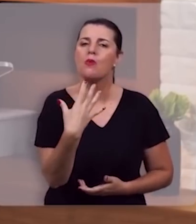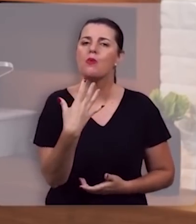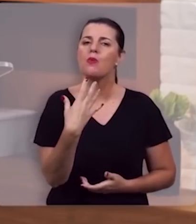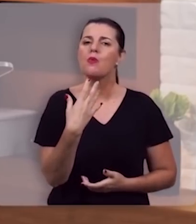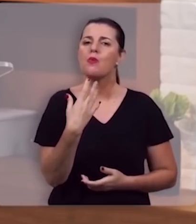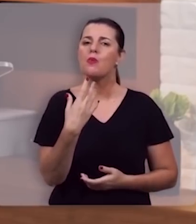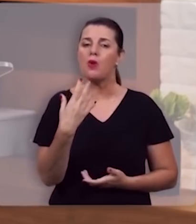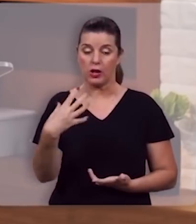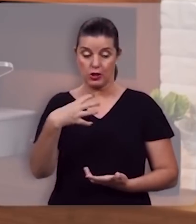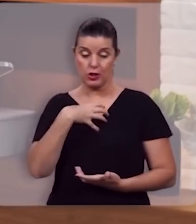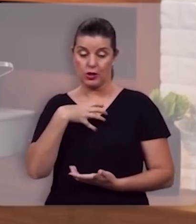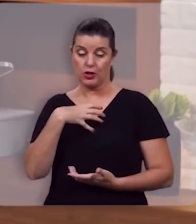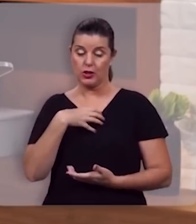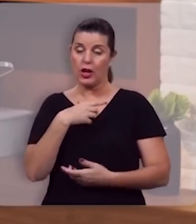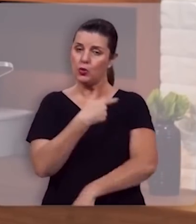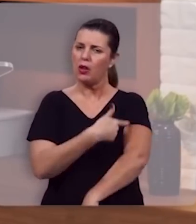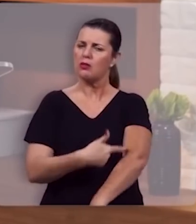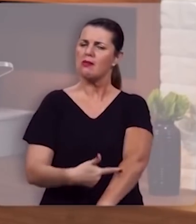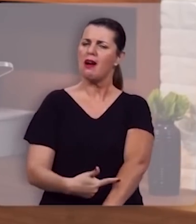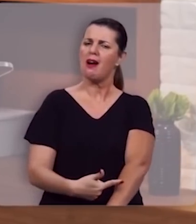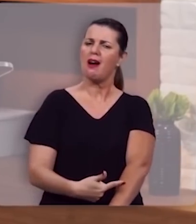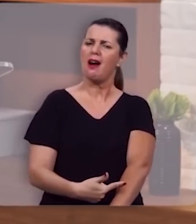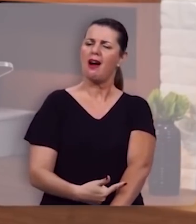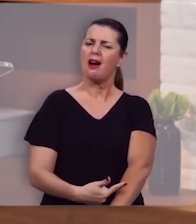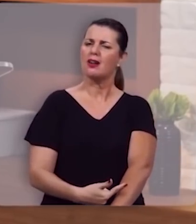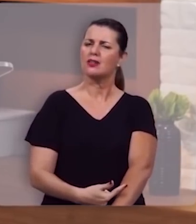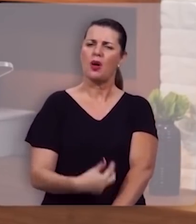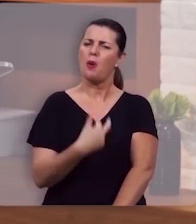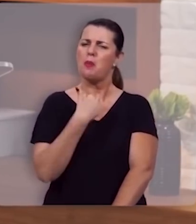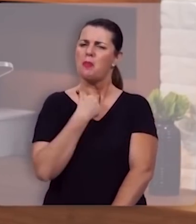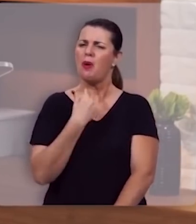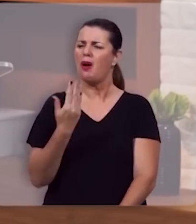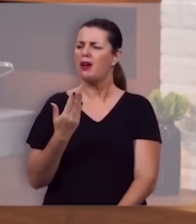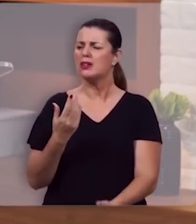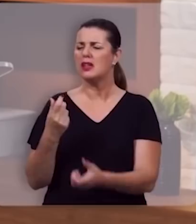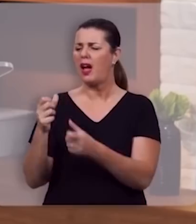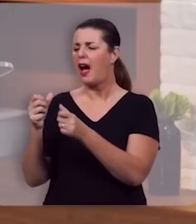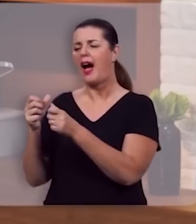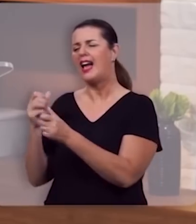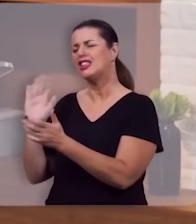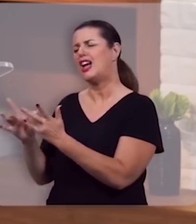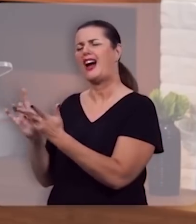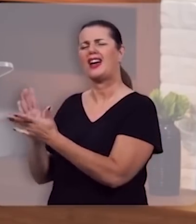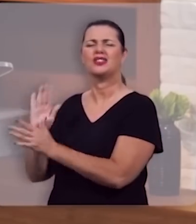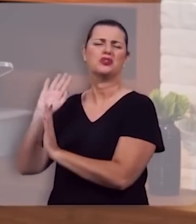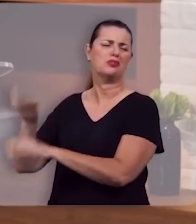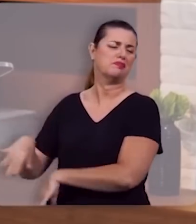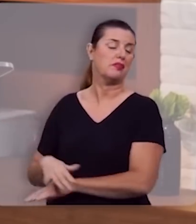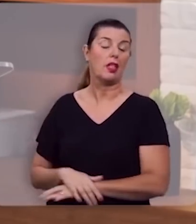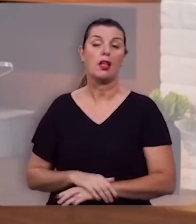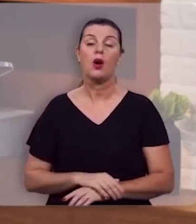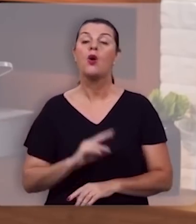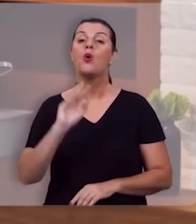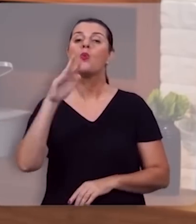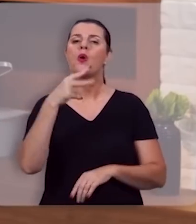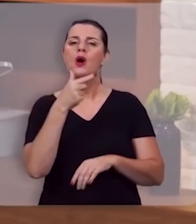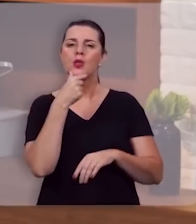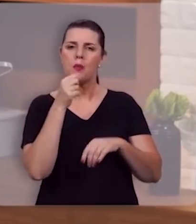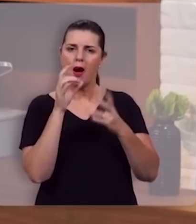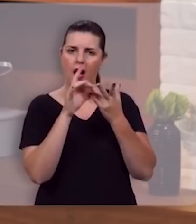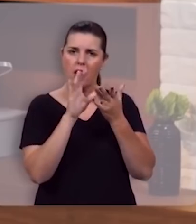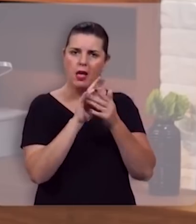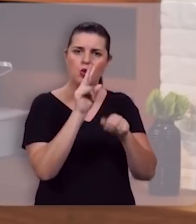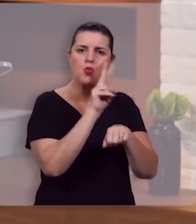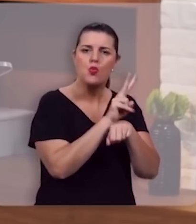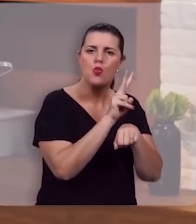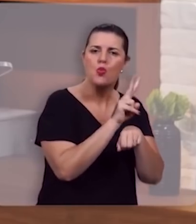gestos de cavaleirismo não podem morrer quando o marido cuida assim da sua mulher sendo